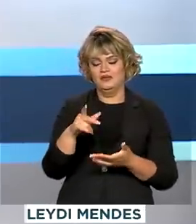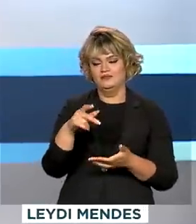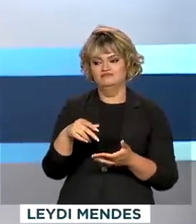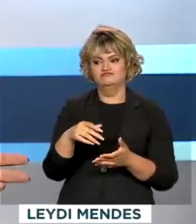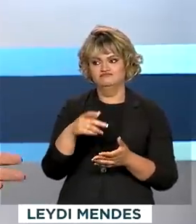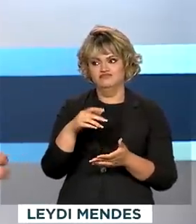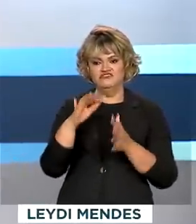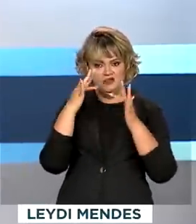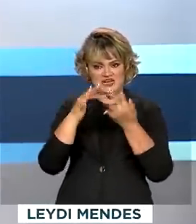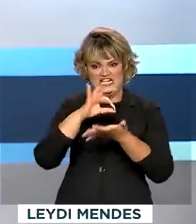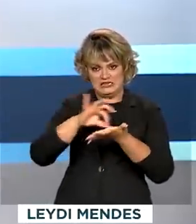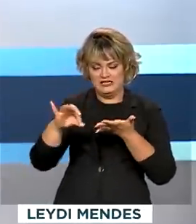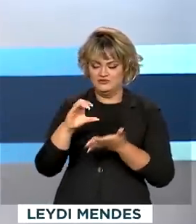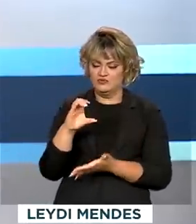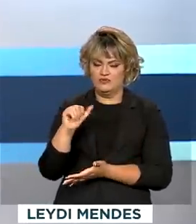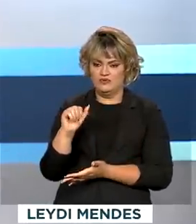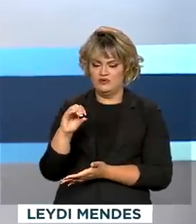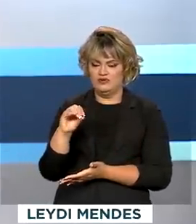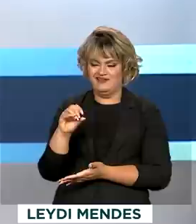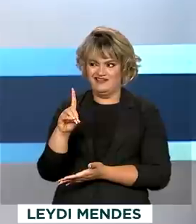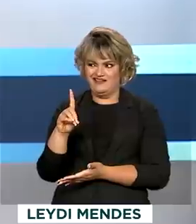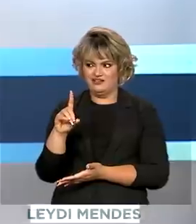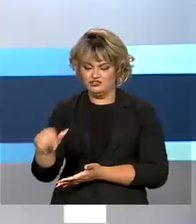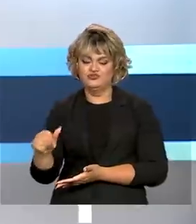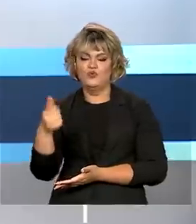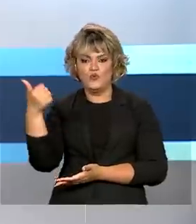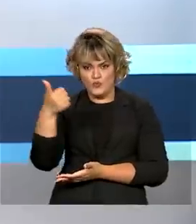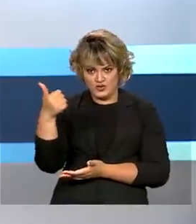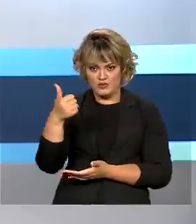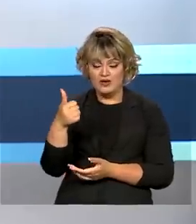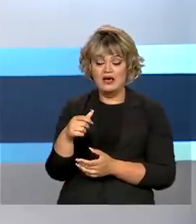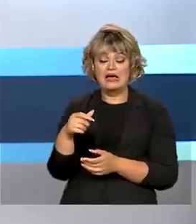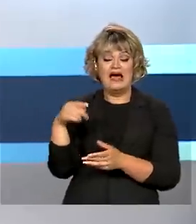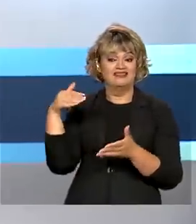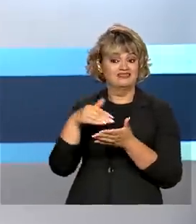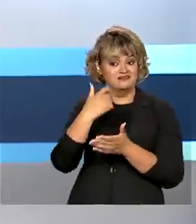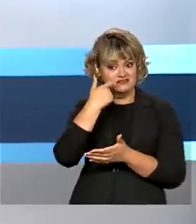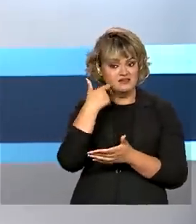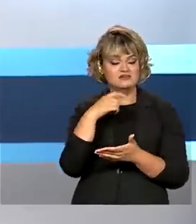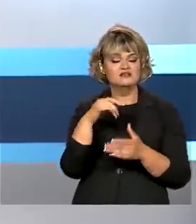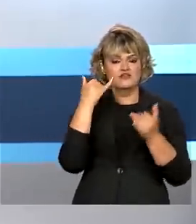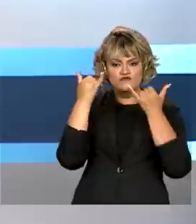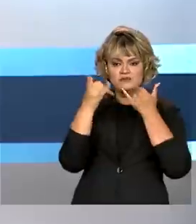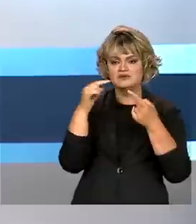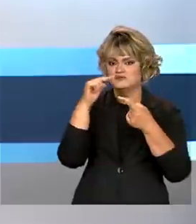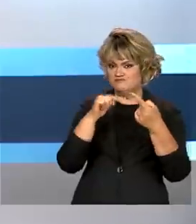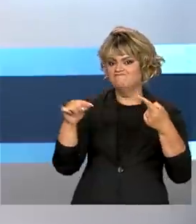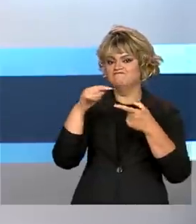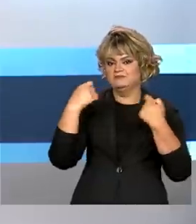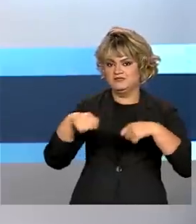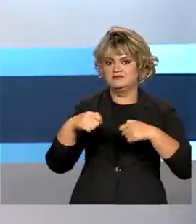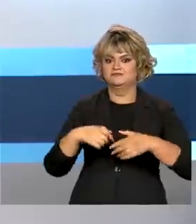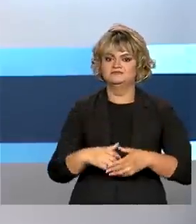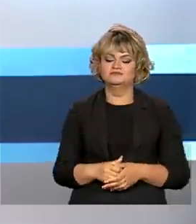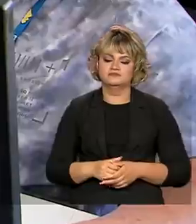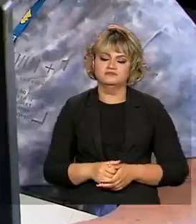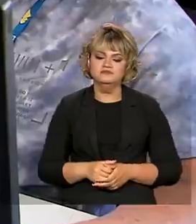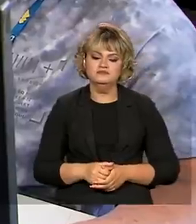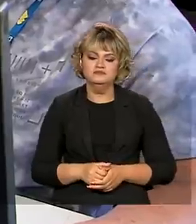programas sociais do governo federal têm até a próxima sexta-feira para atualizar as informações do Cadastro Único.